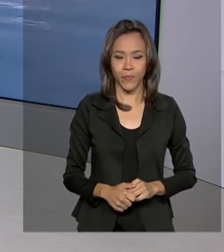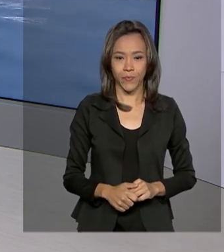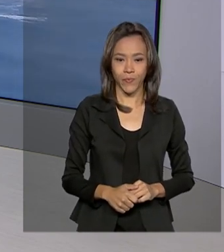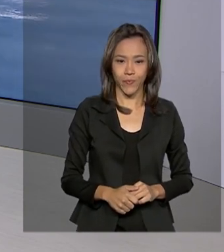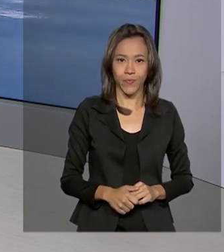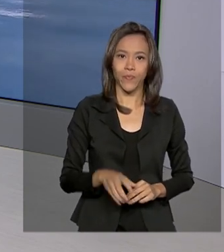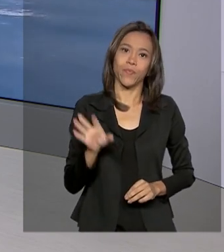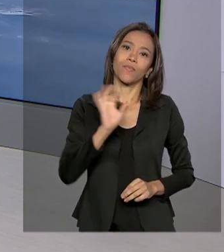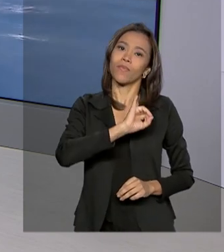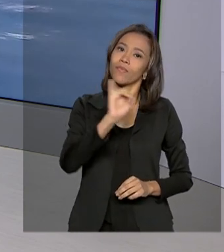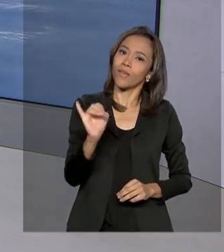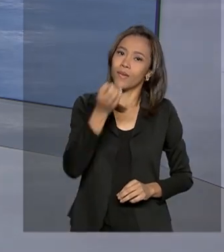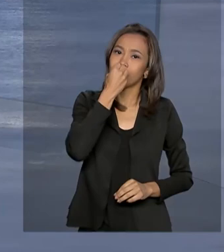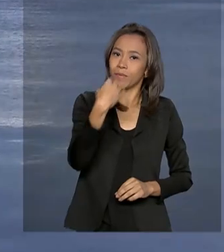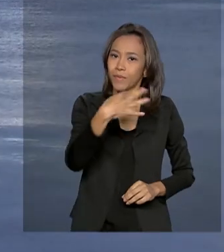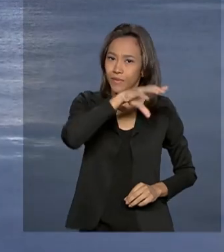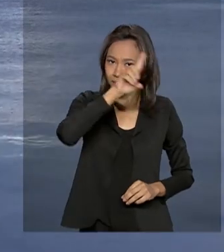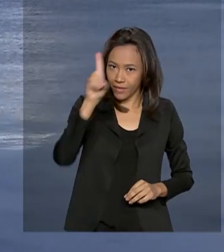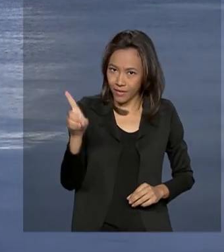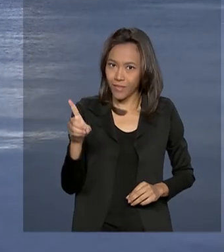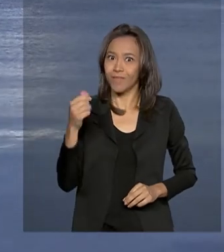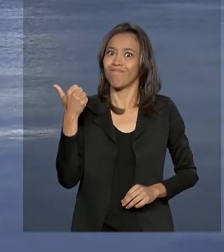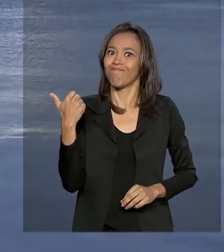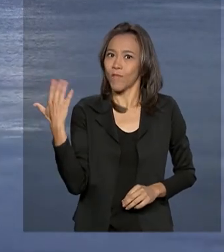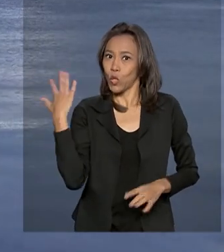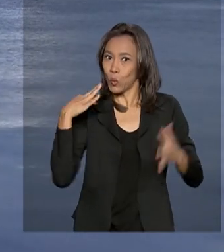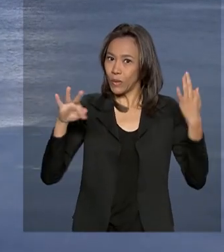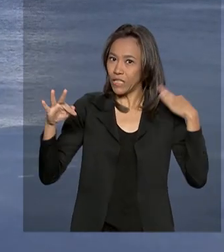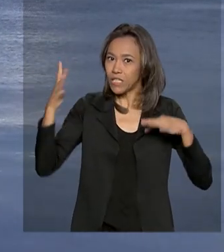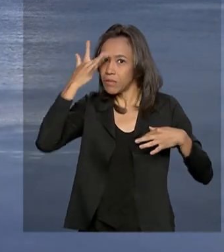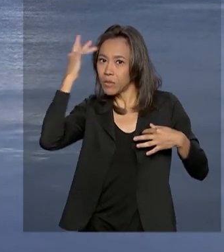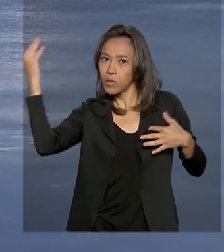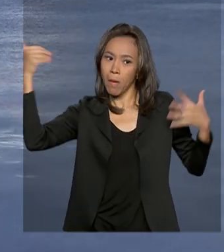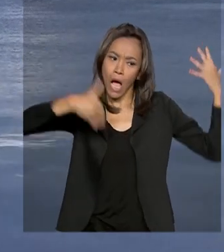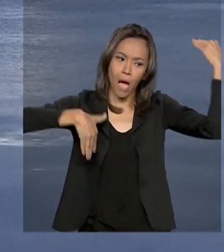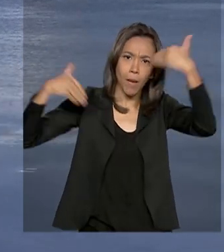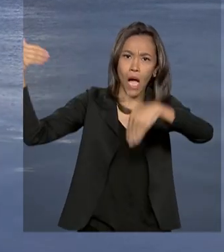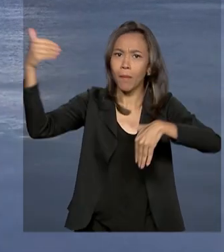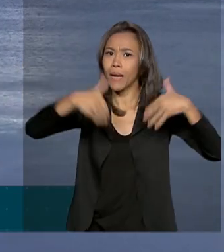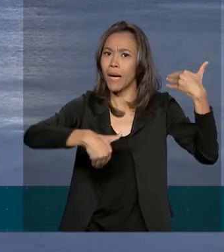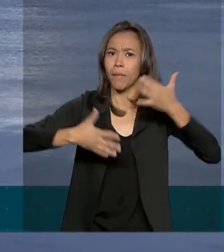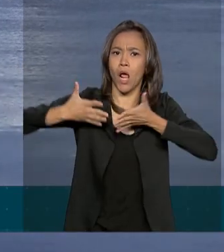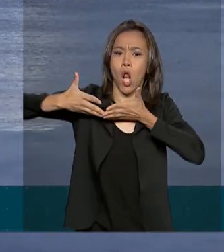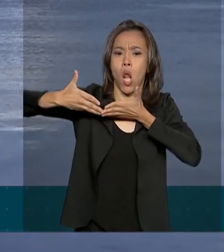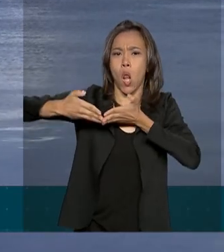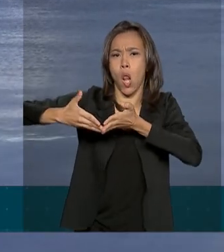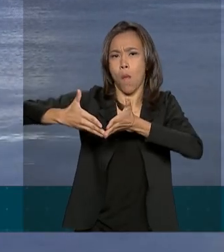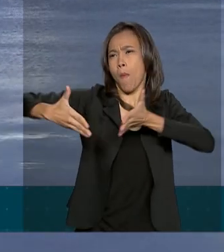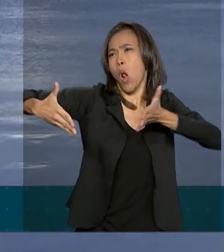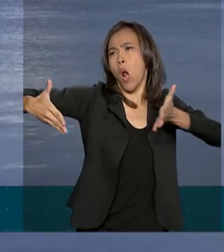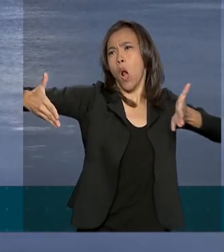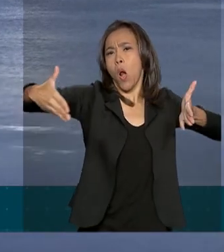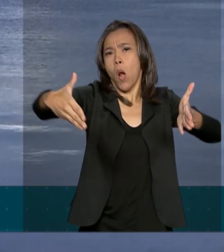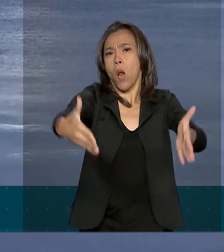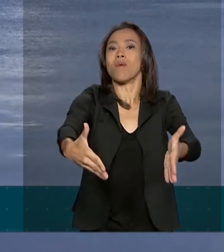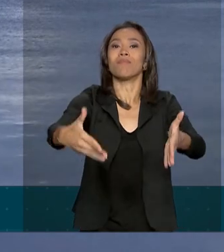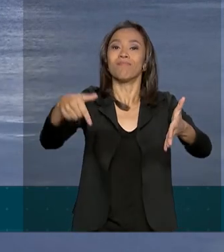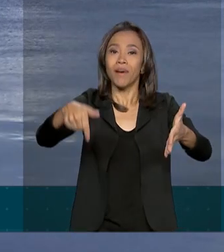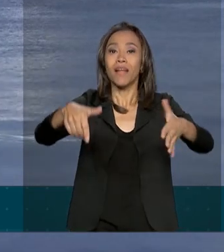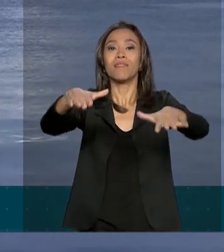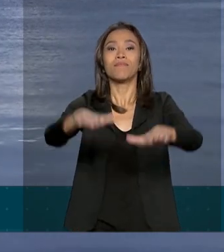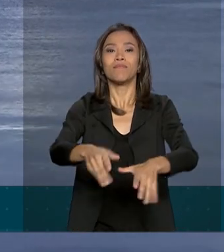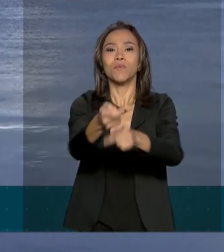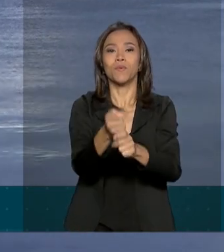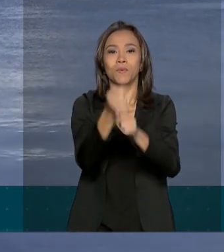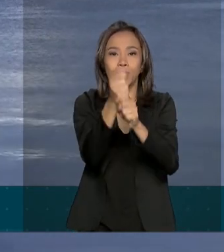Oi, Renata, bom dia. Pois é, muito turista chegando nos transatlânticos pra passar as festas de fim de ano aqui na cidade.